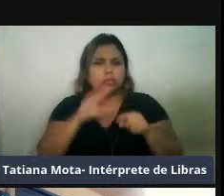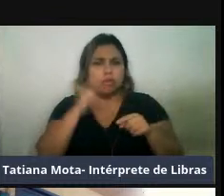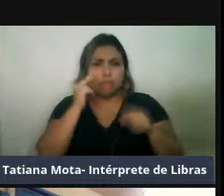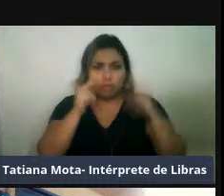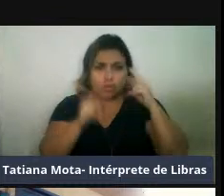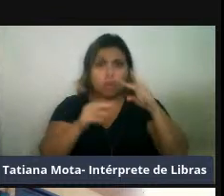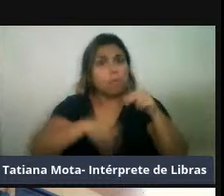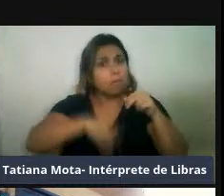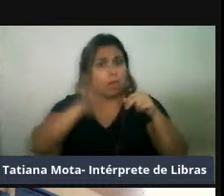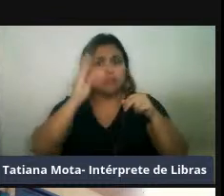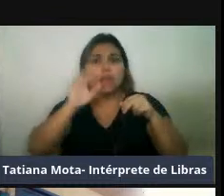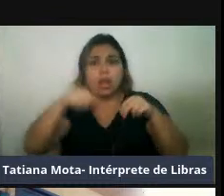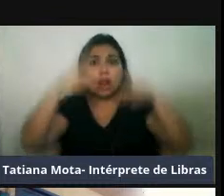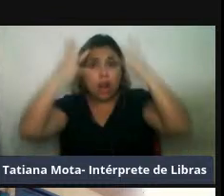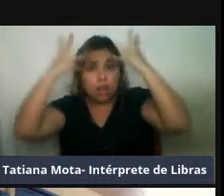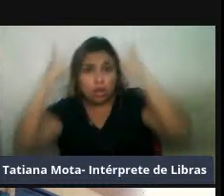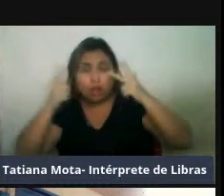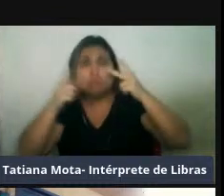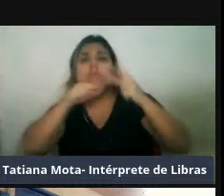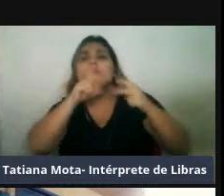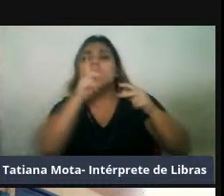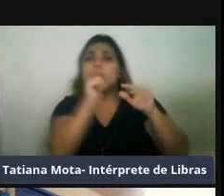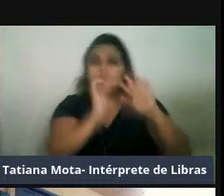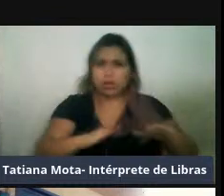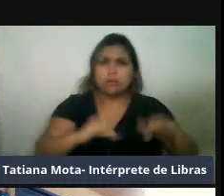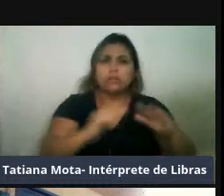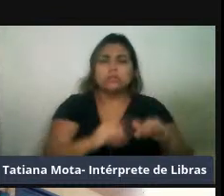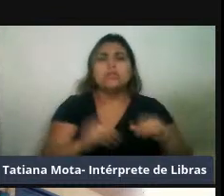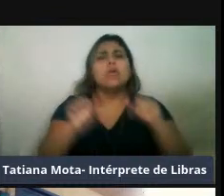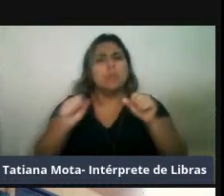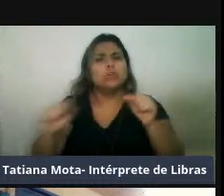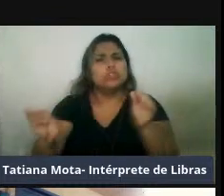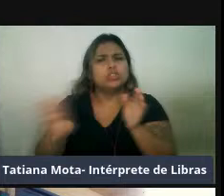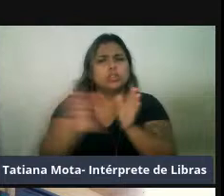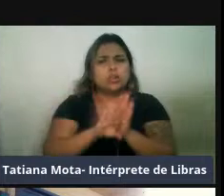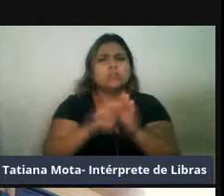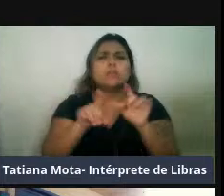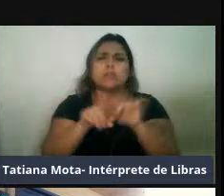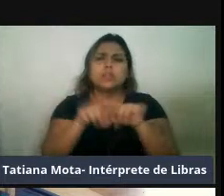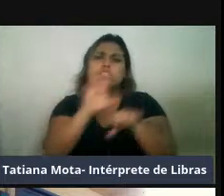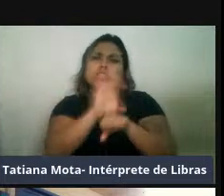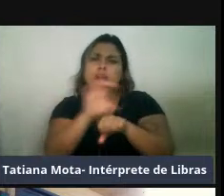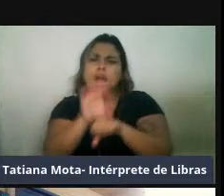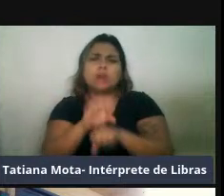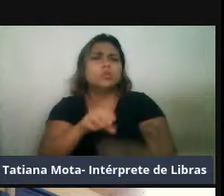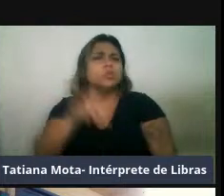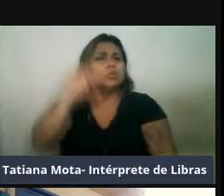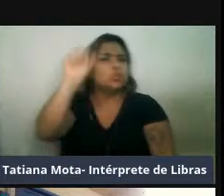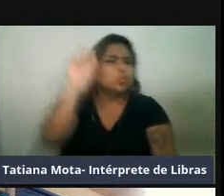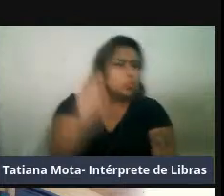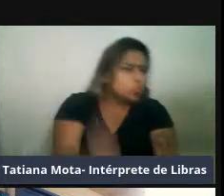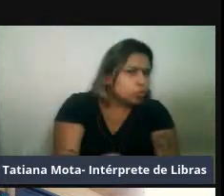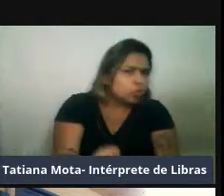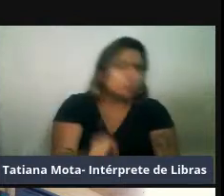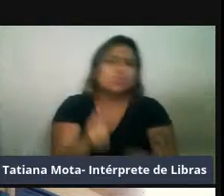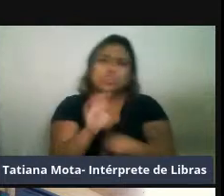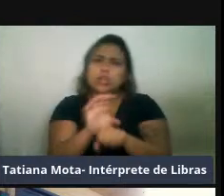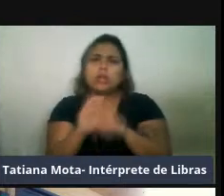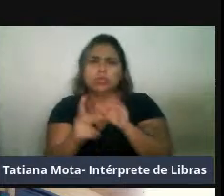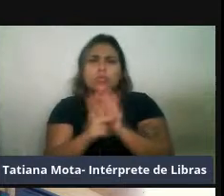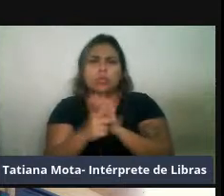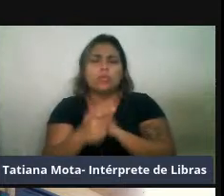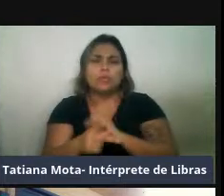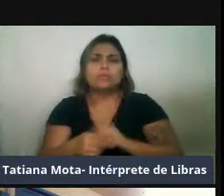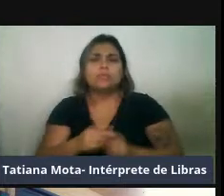Então, é o leão marinho, que pode chegar até aqui os estados mais ao sul do Brasil, Santa Catarina, Rio Grande do Sul,